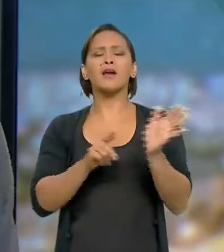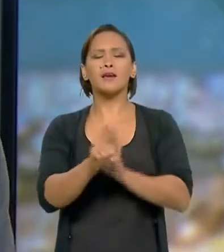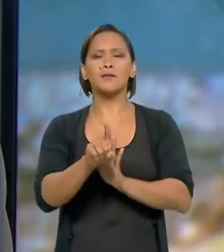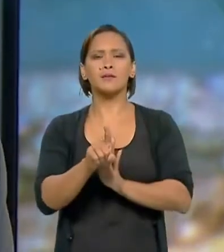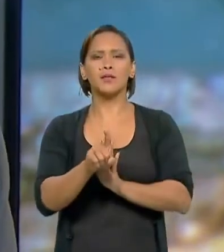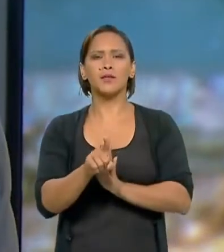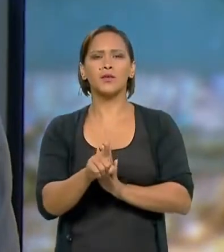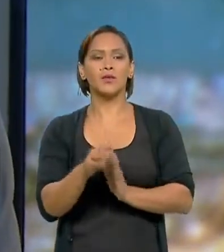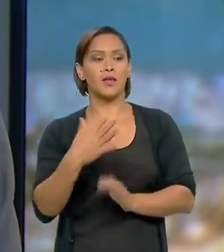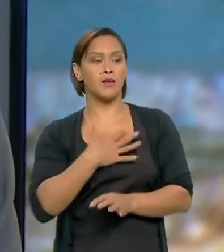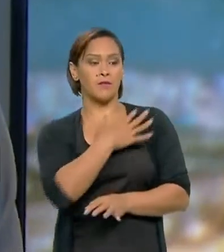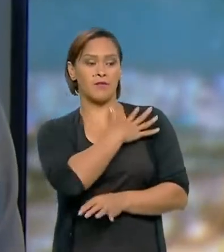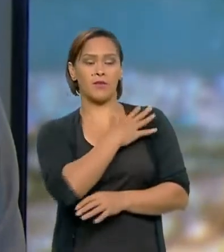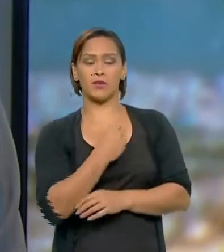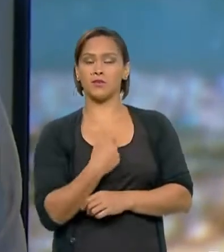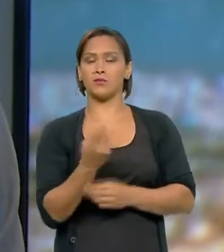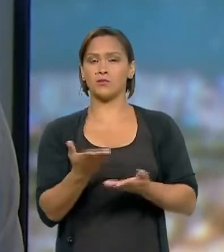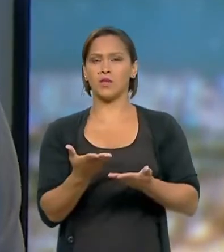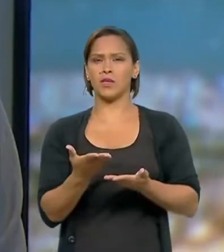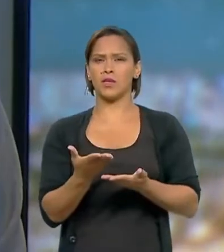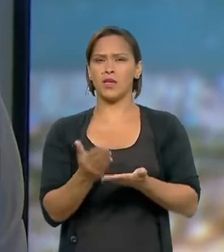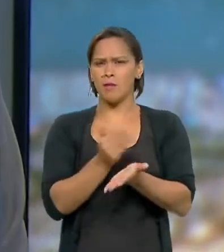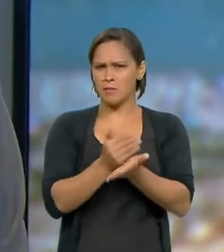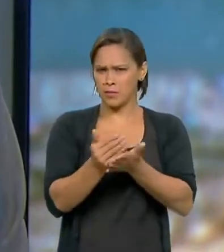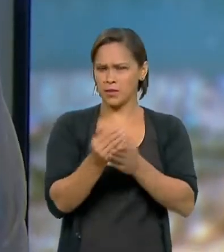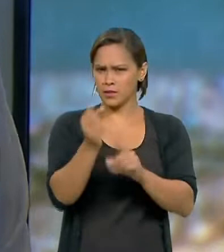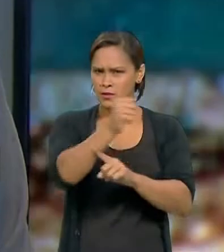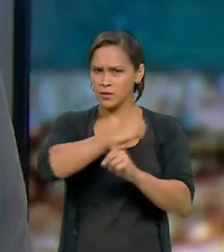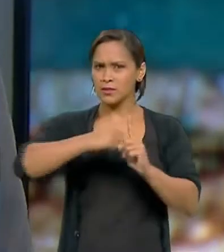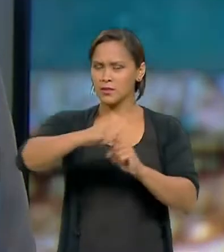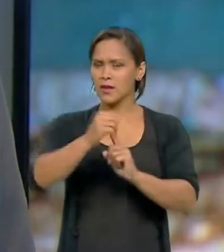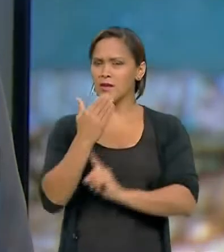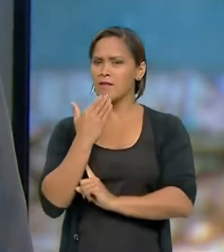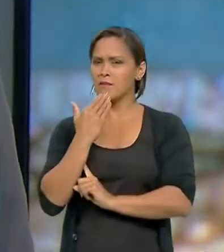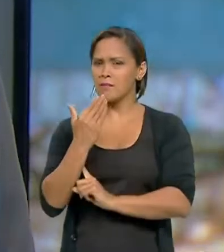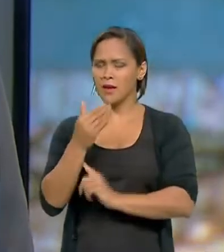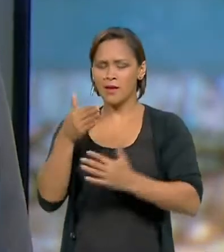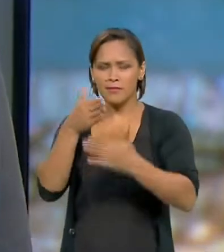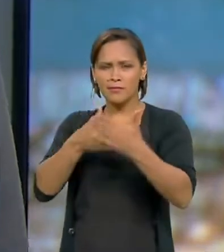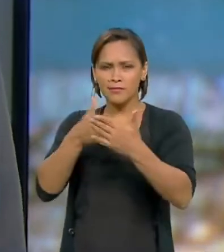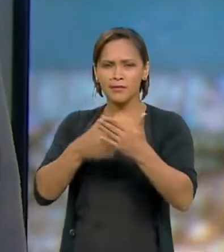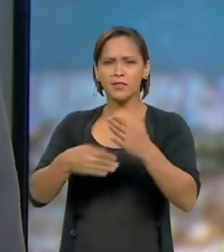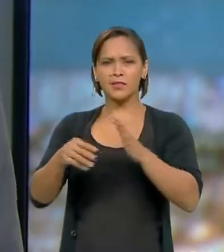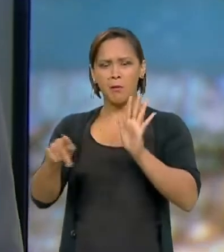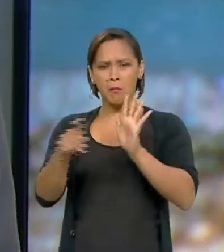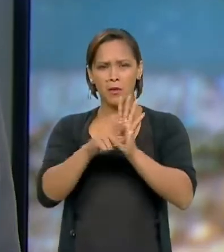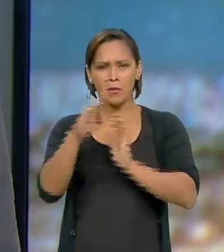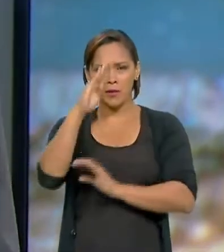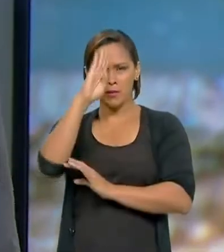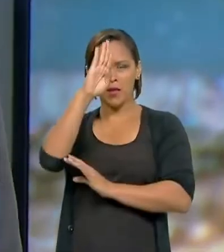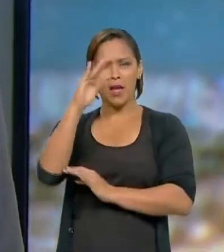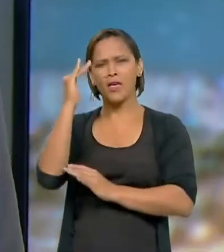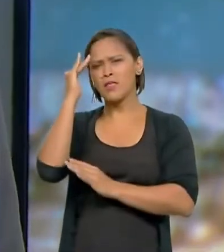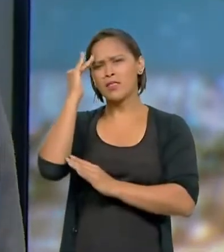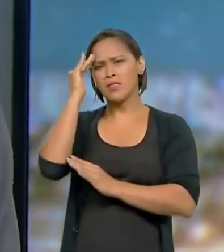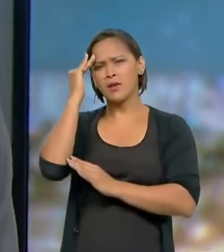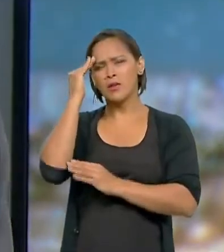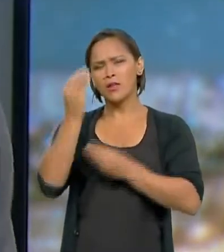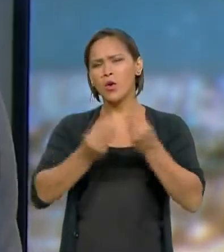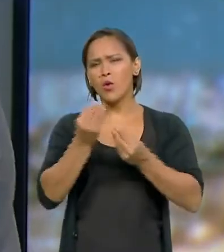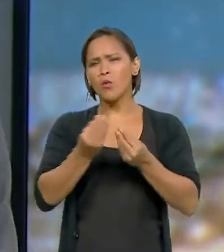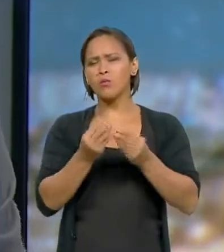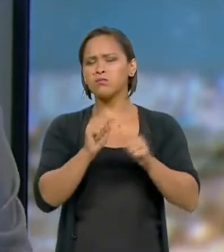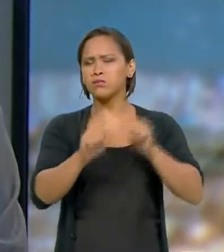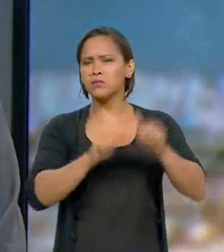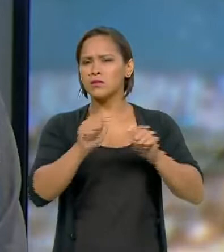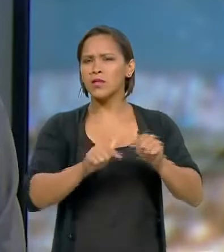o senhor, general, é o seguinte, parte da sociedade que pede intervenção militar ainda não entendeu qual é o papel das Forças